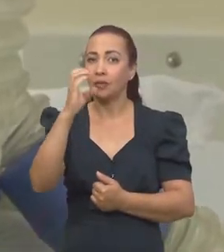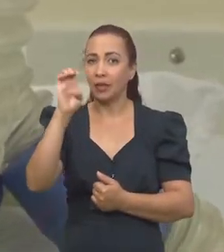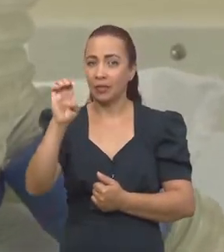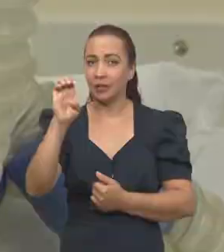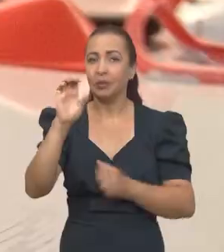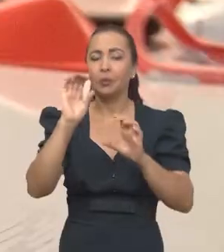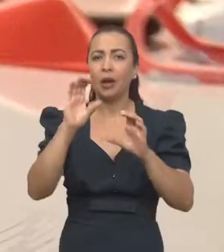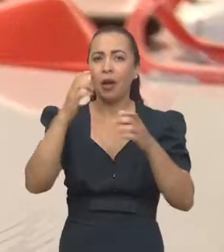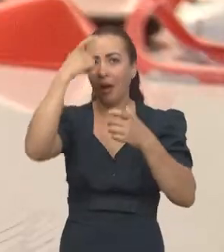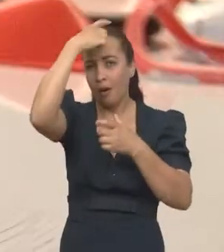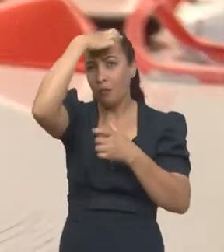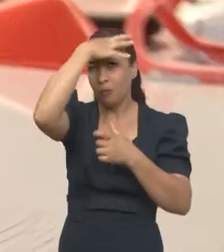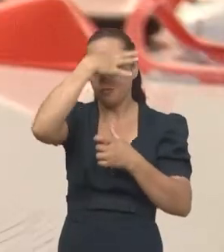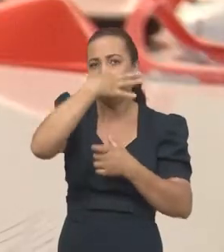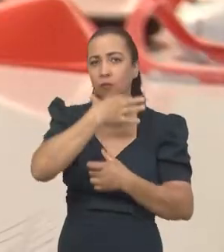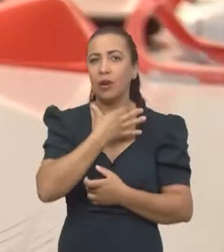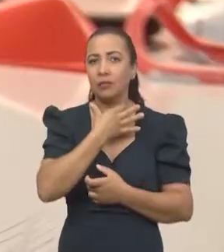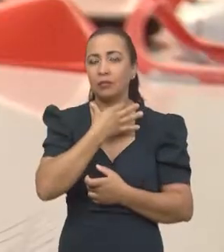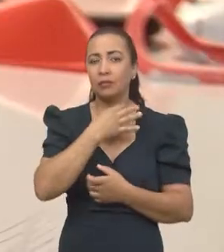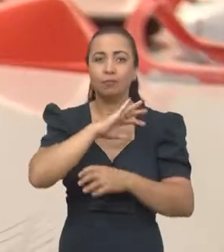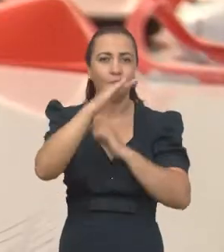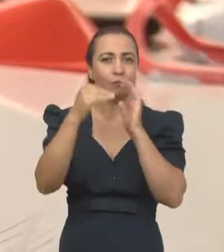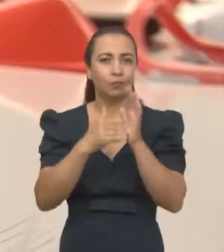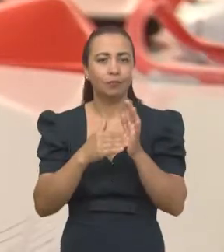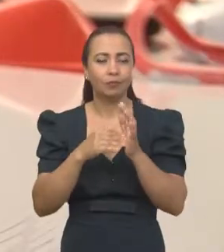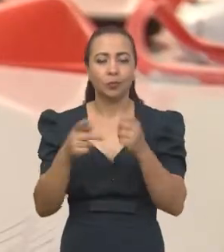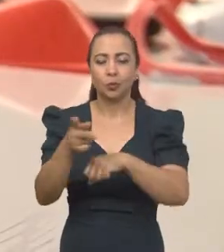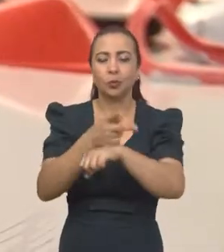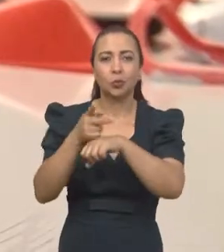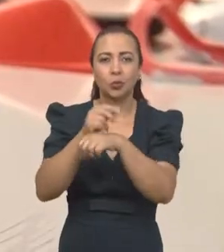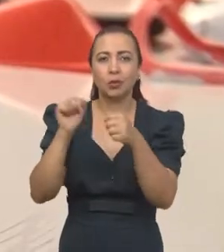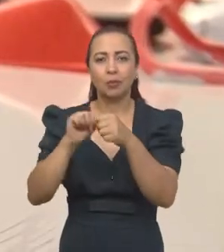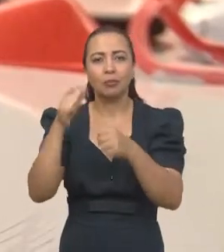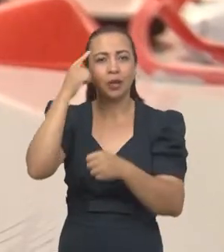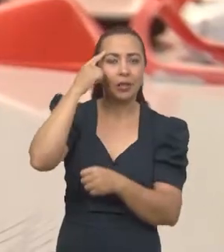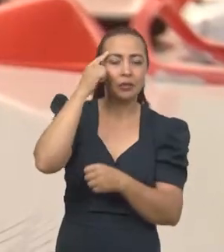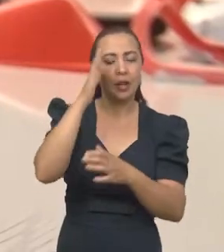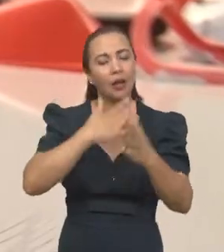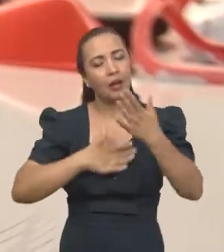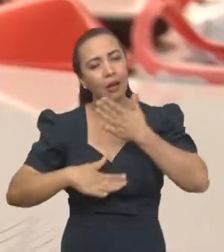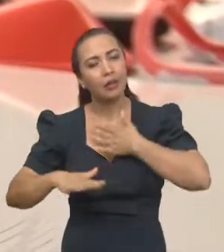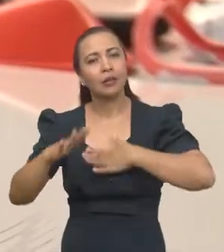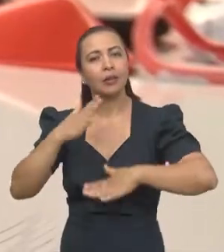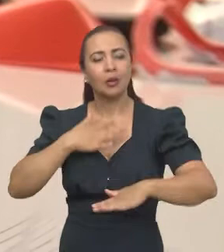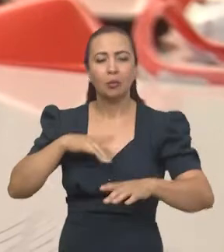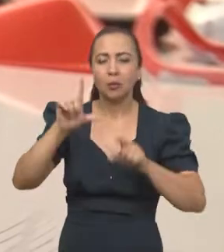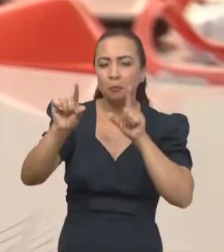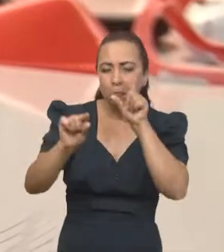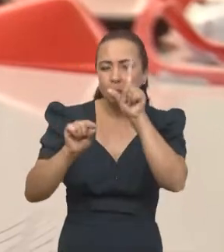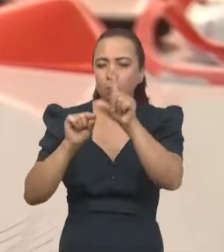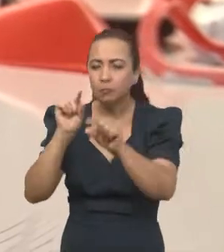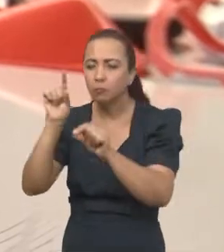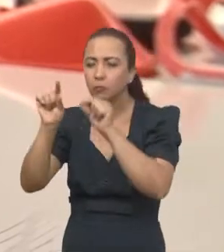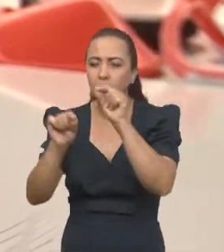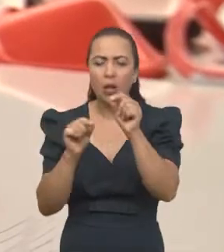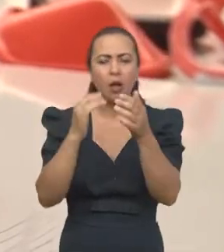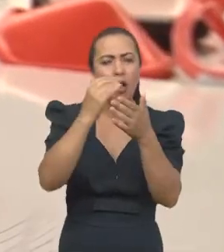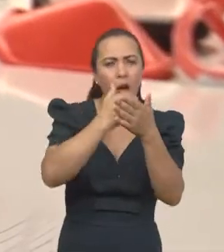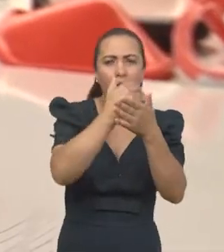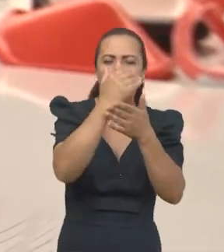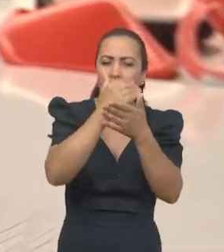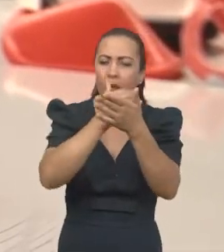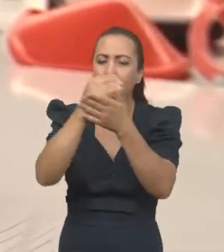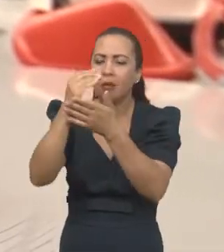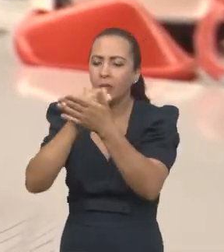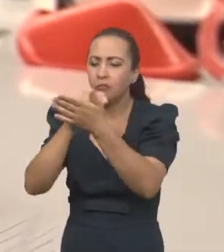a face. O que a gente tentou, buscou fazer de fato com essa máscara foi isso, foi pensar calmamente em cada detalhe, tentando encontrar exatamente